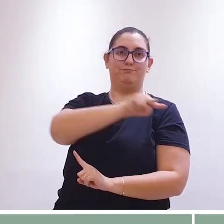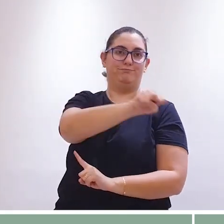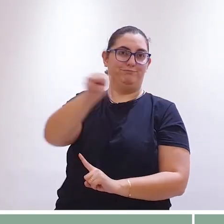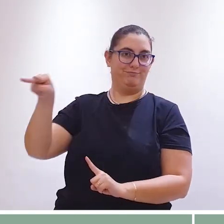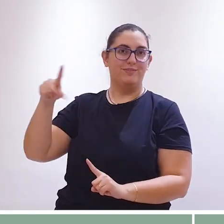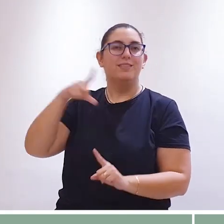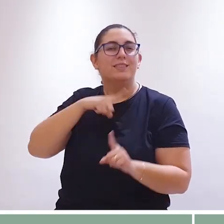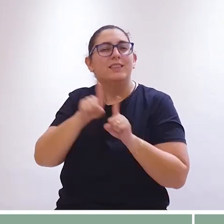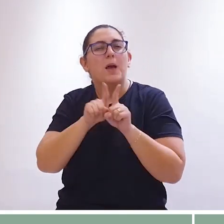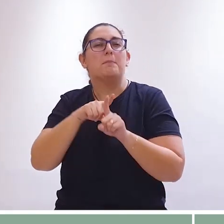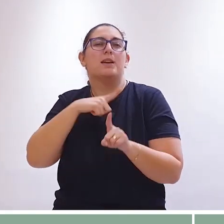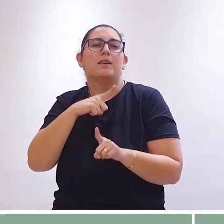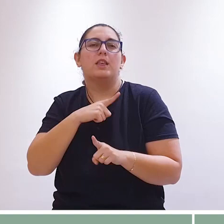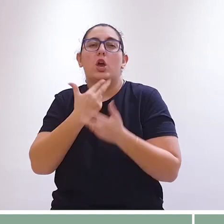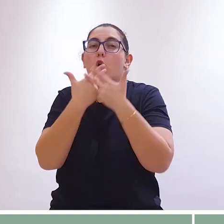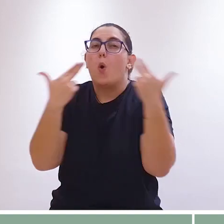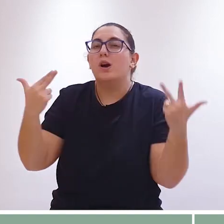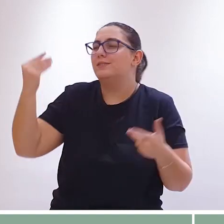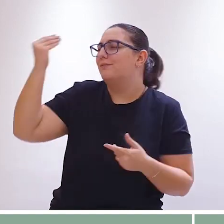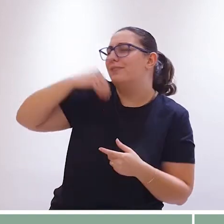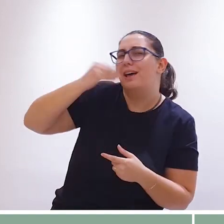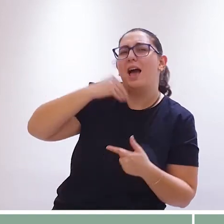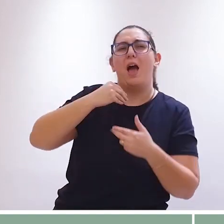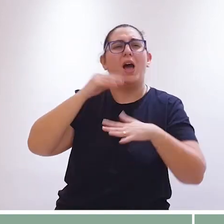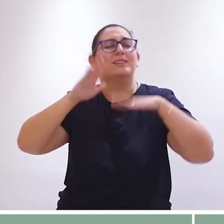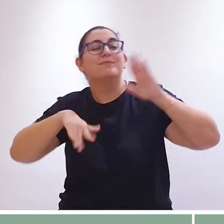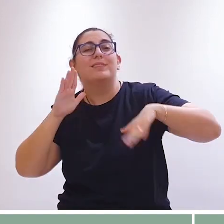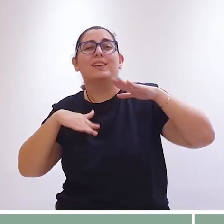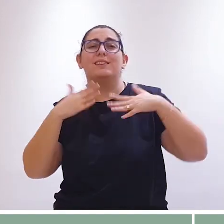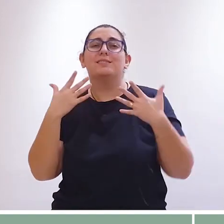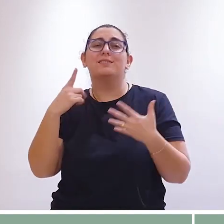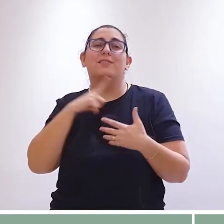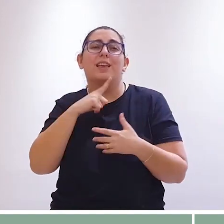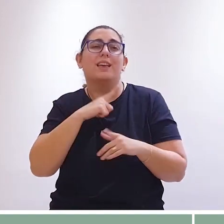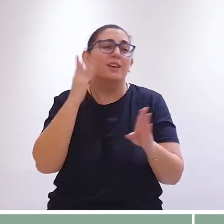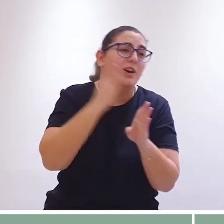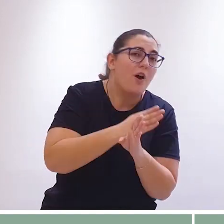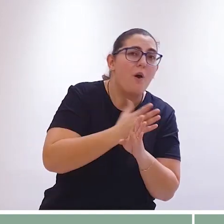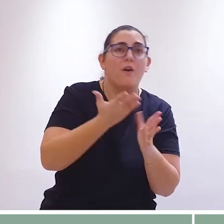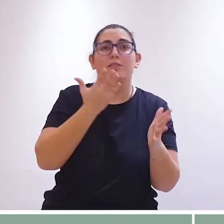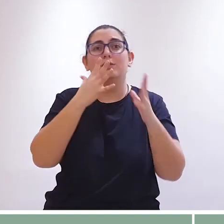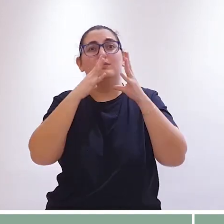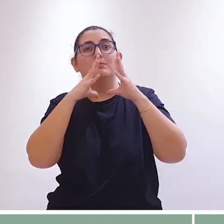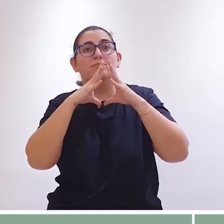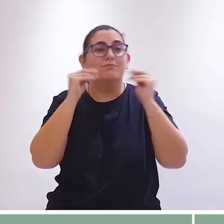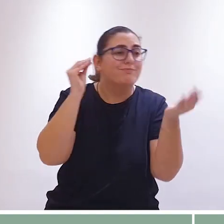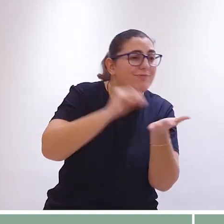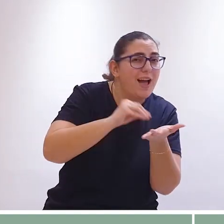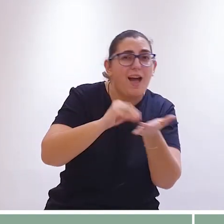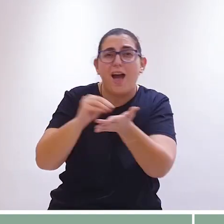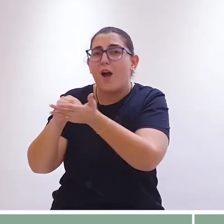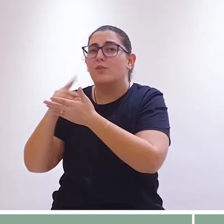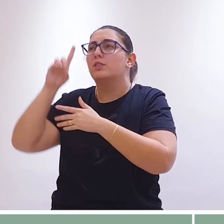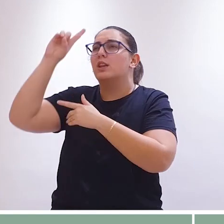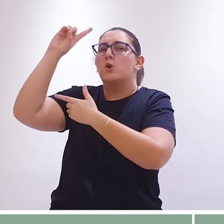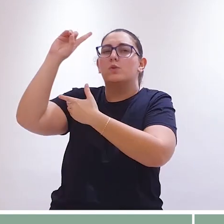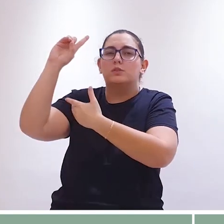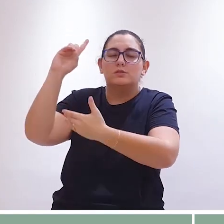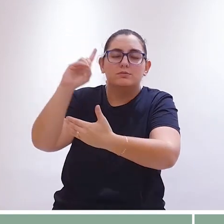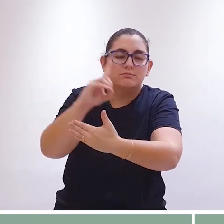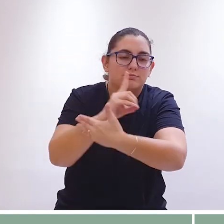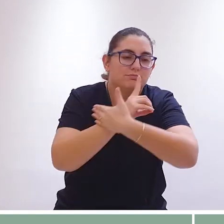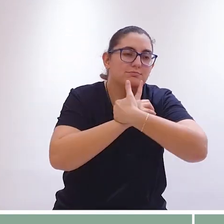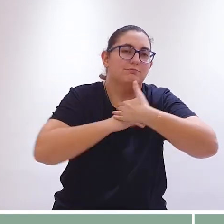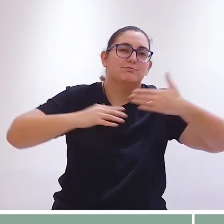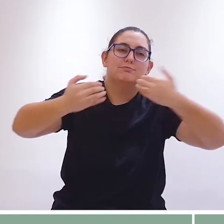ferida e no abraço, no ruído e no sussurro, no fracasso e na vitória, na ausência e no encontro. Deus nos